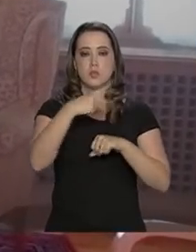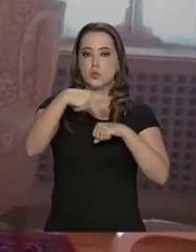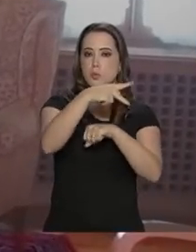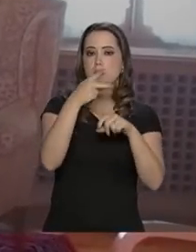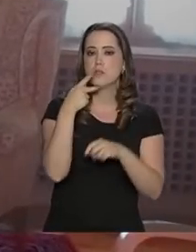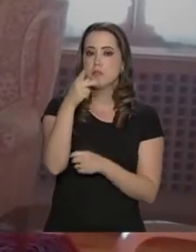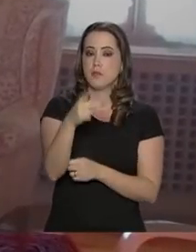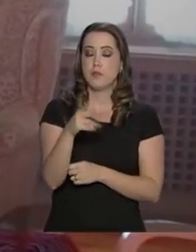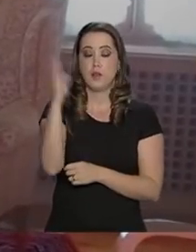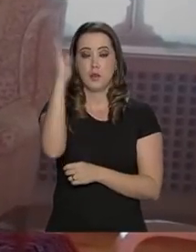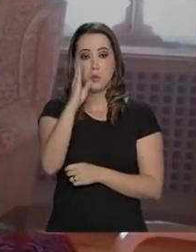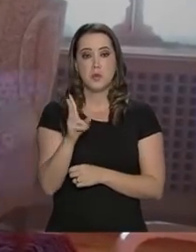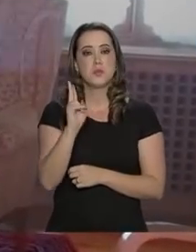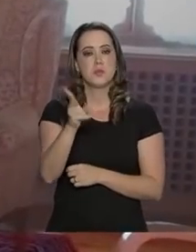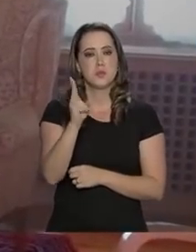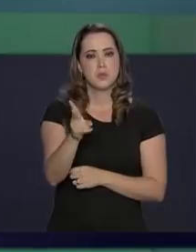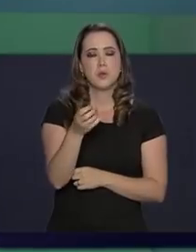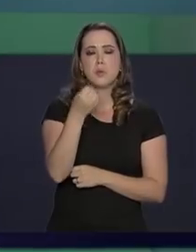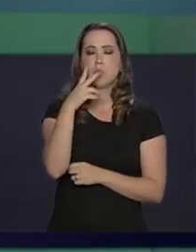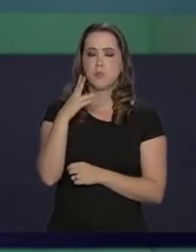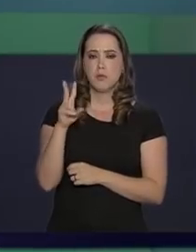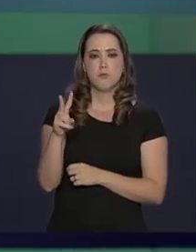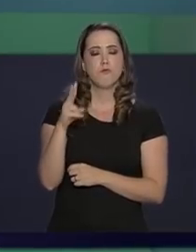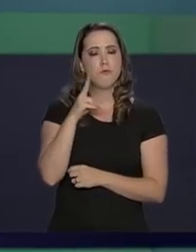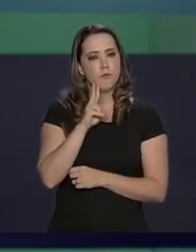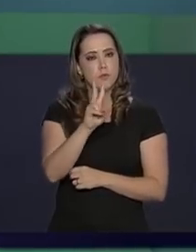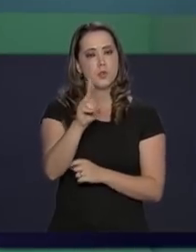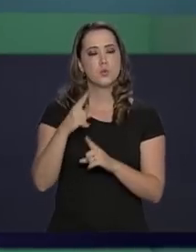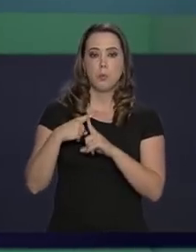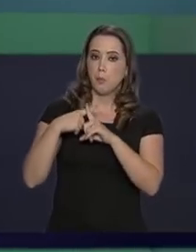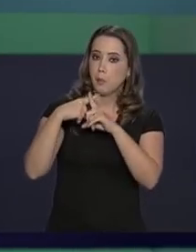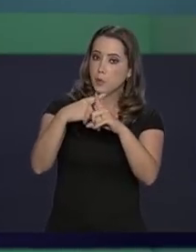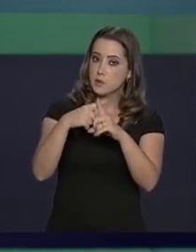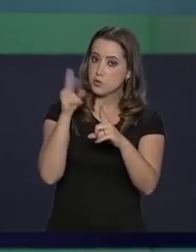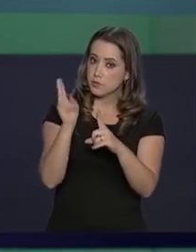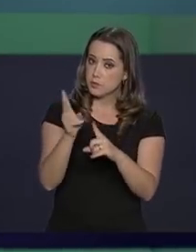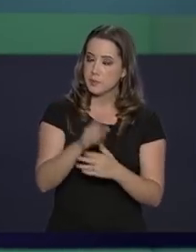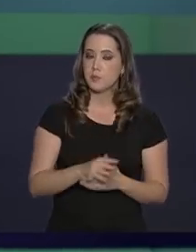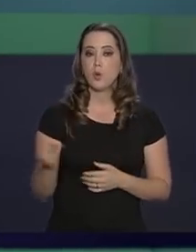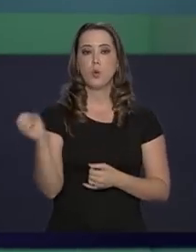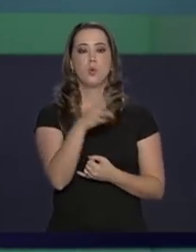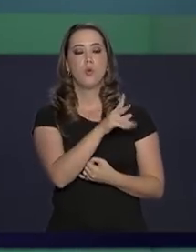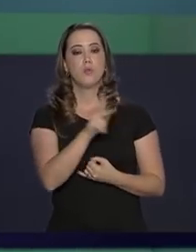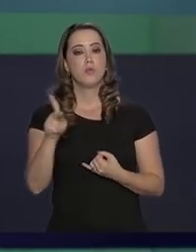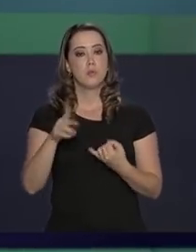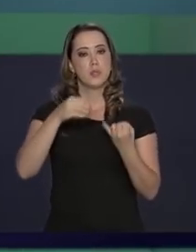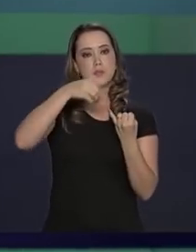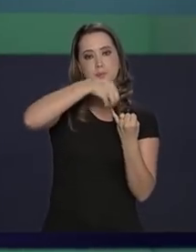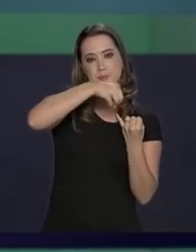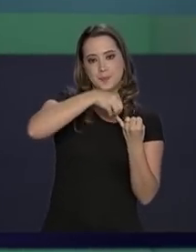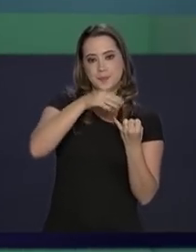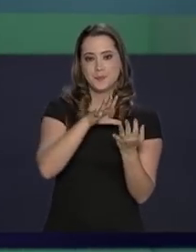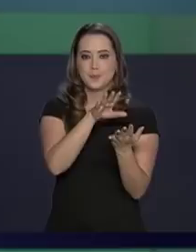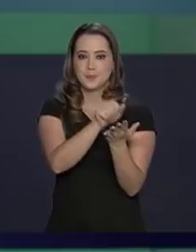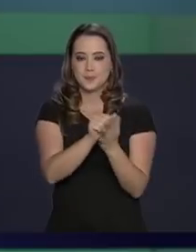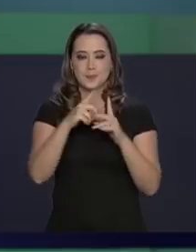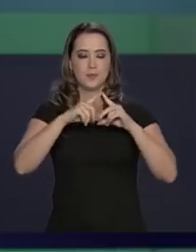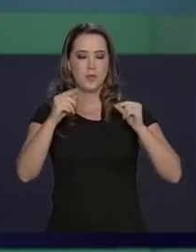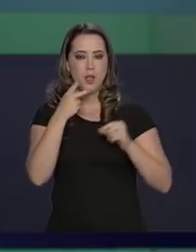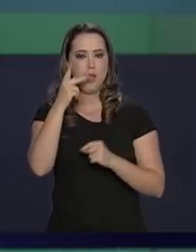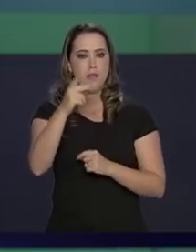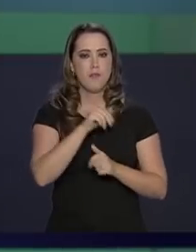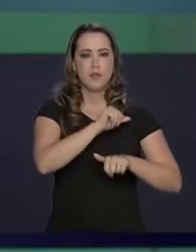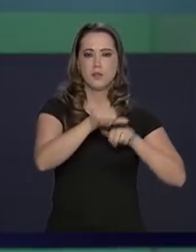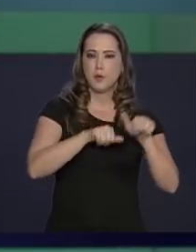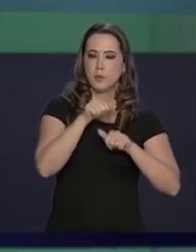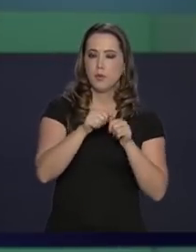sobre o Brasil são cada vez mais positivas. Novo presidente do Inep, Marcos Vinícius Rodrigues, toma posse em Brasília e diz que vai fazer